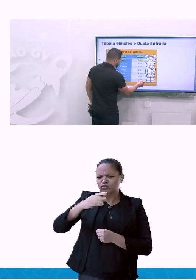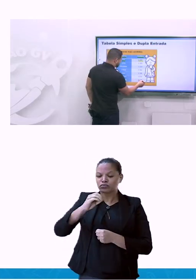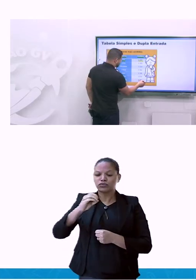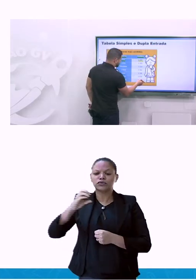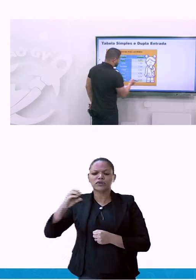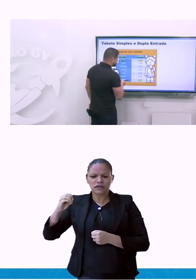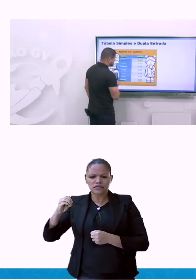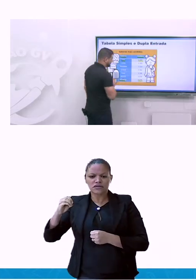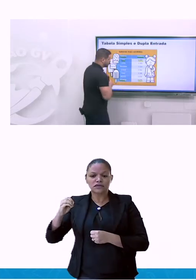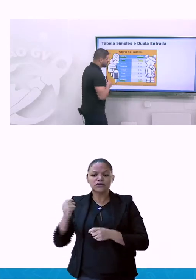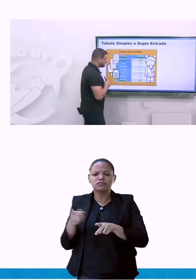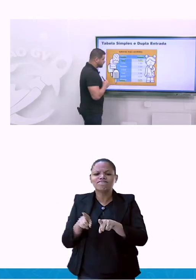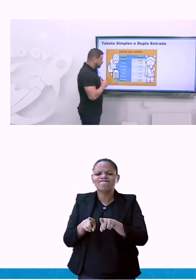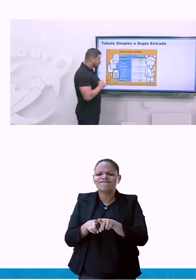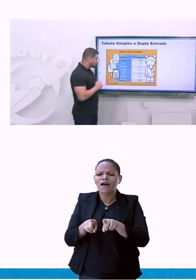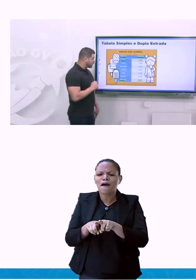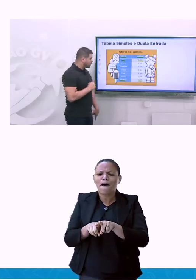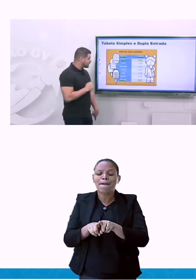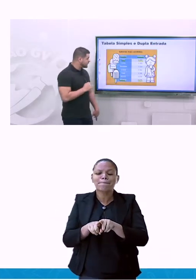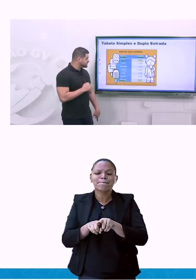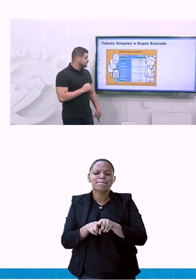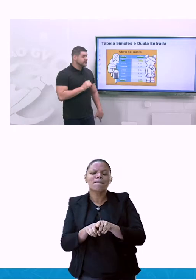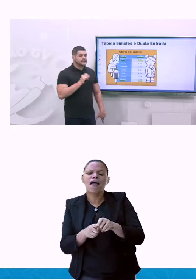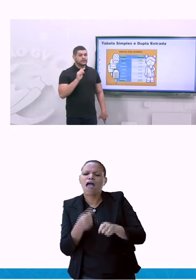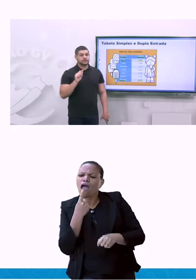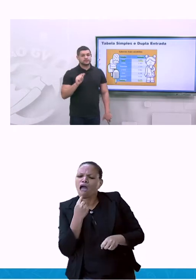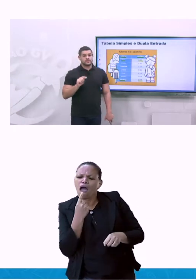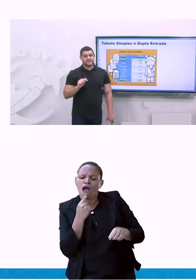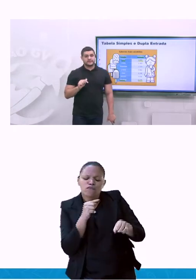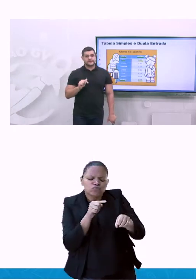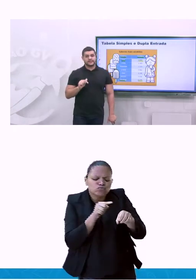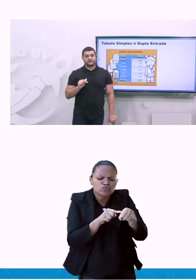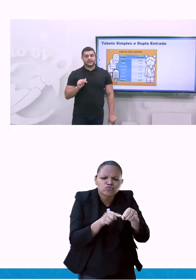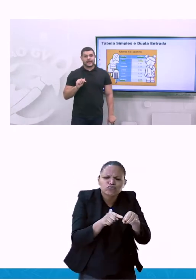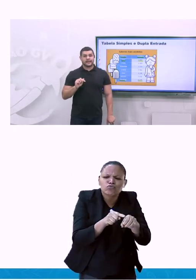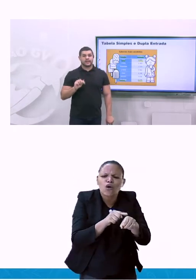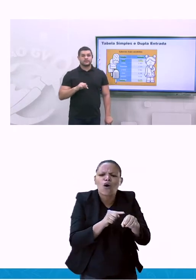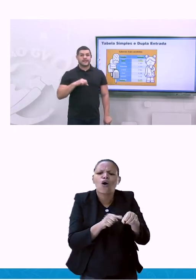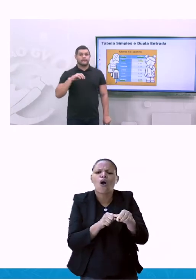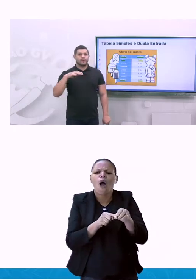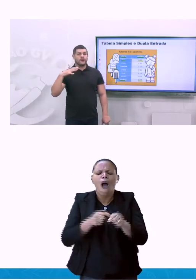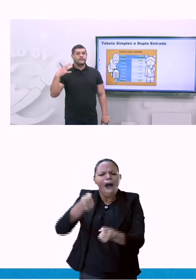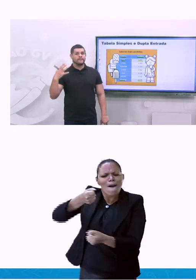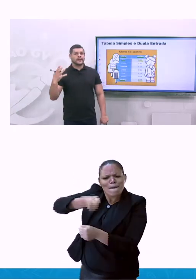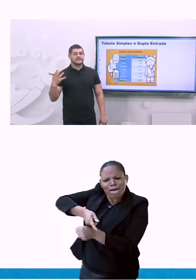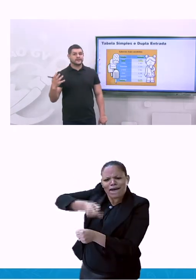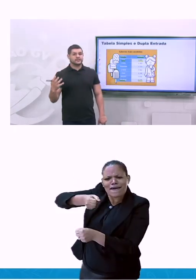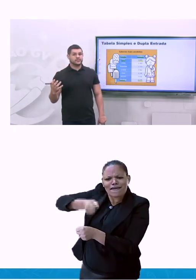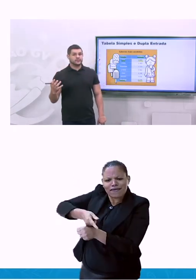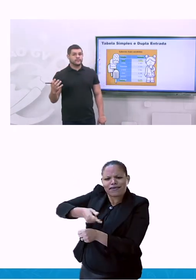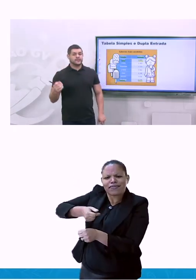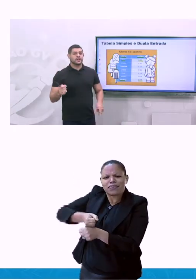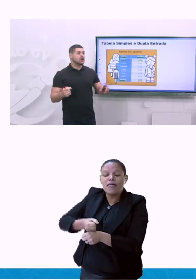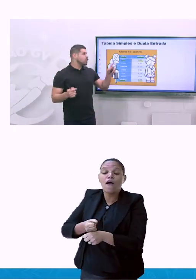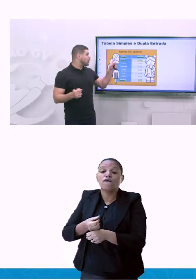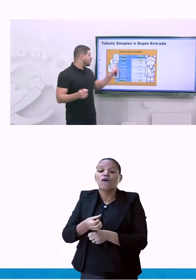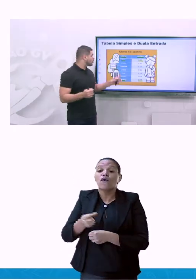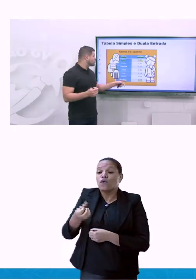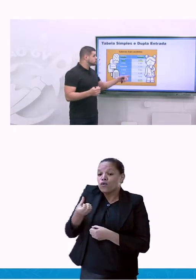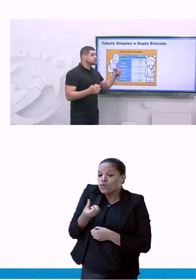.199 picolés. Então, nós conseguimos identificar aqui o sabor mais vendido.